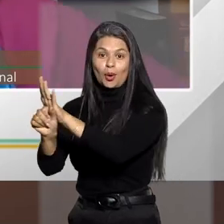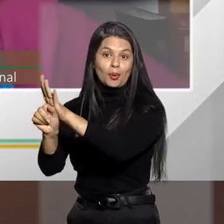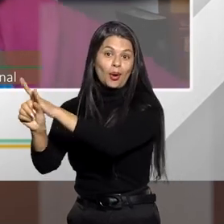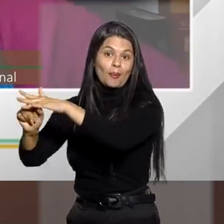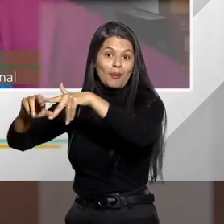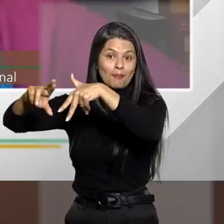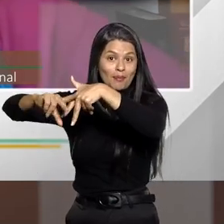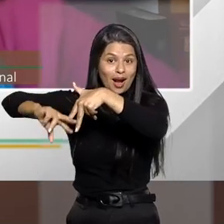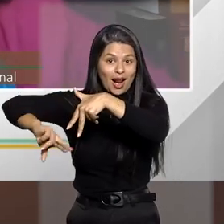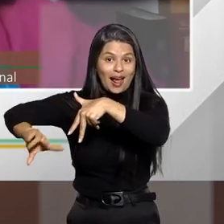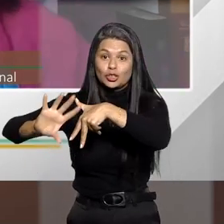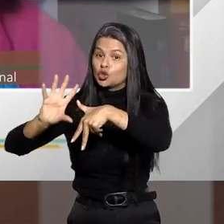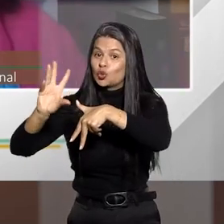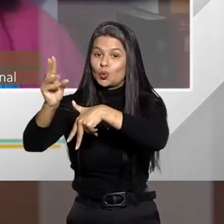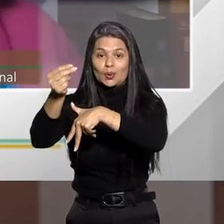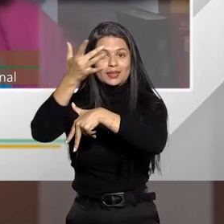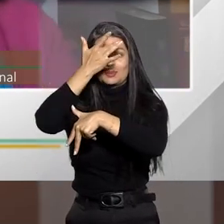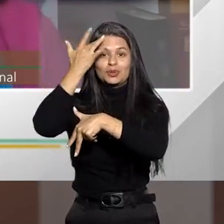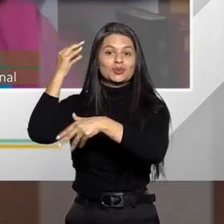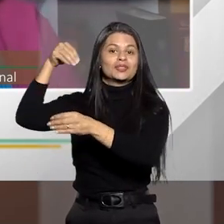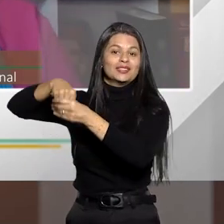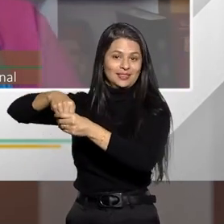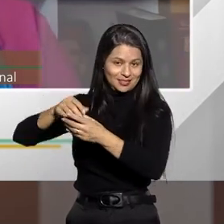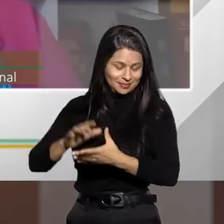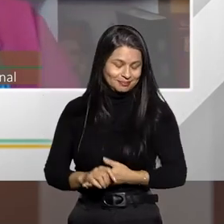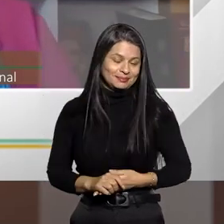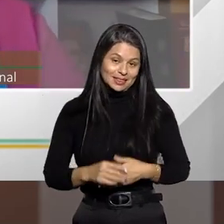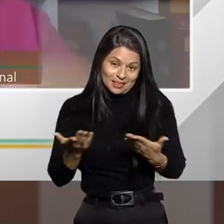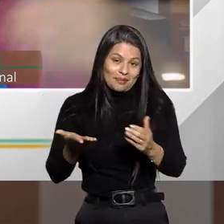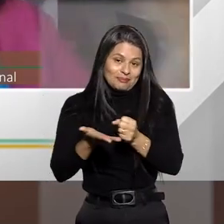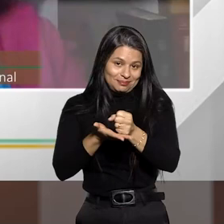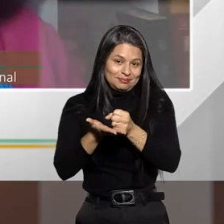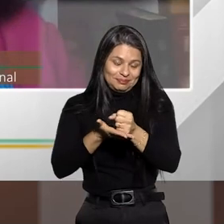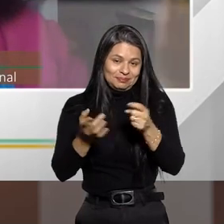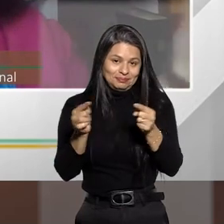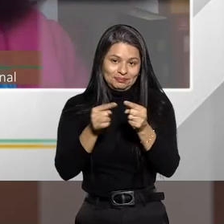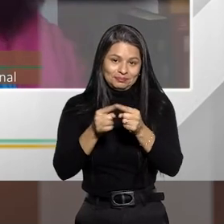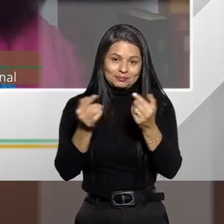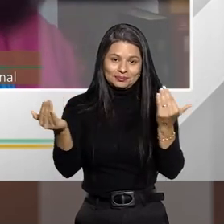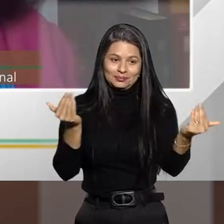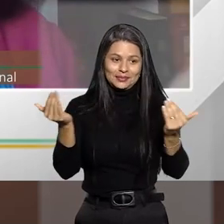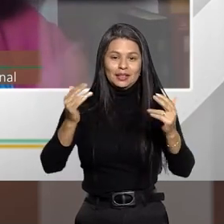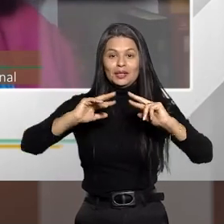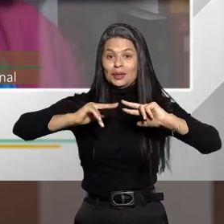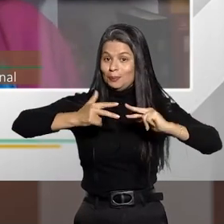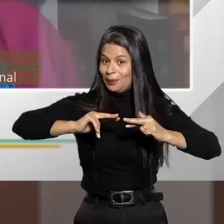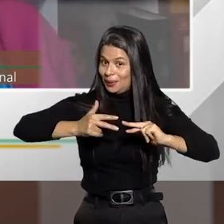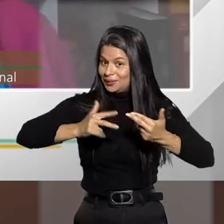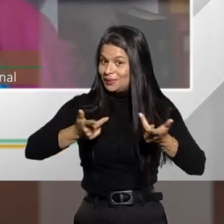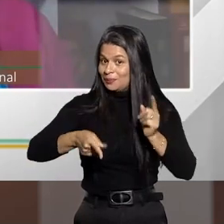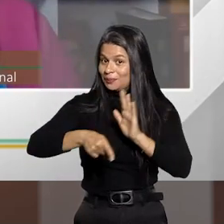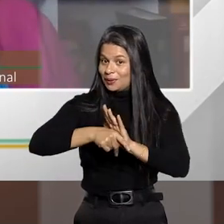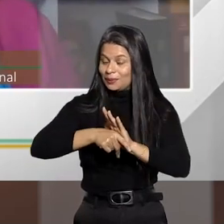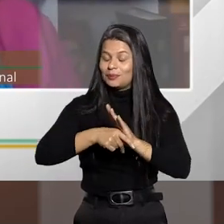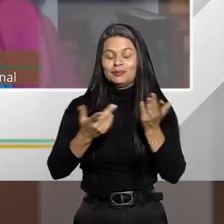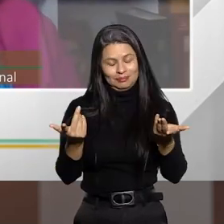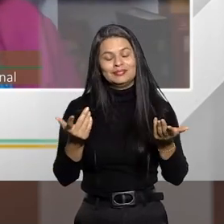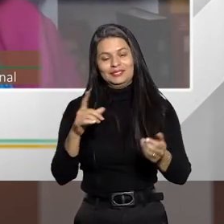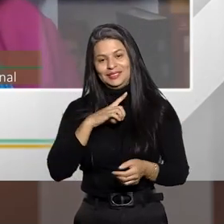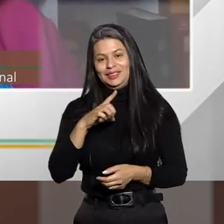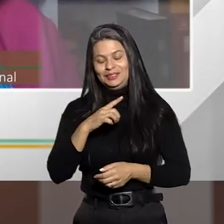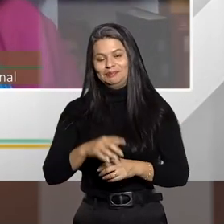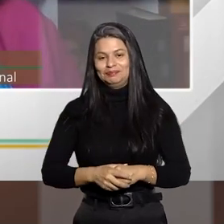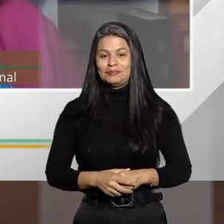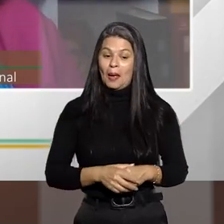patrimônio de todas aquelas pessoas que ali estavam. Então, basicamente isso. Então, na primeira hipótese, concurso formal perfeito, na segunda hipótese,